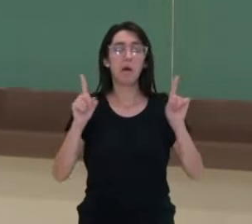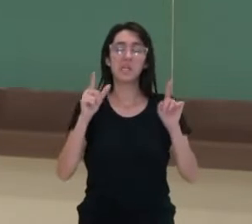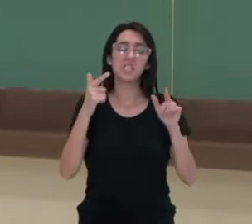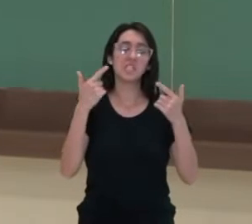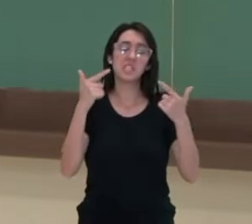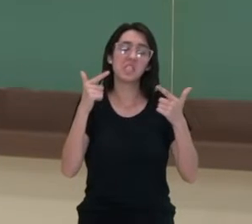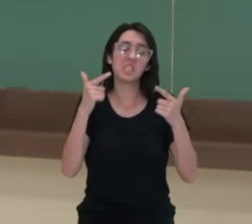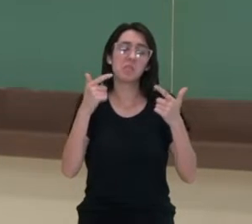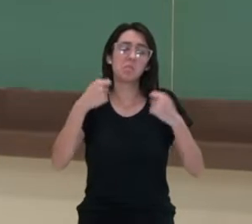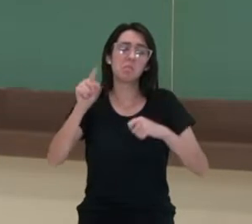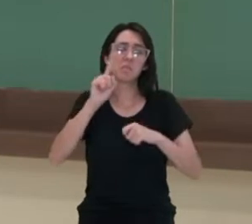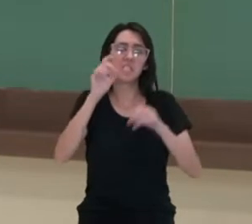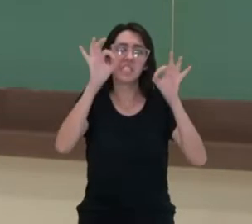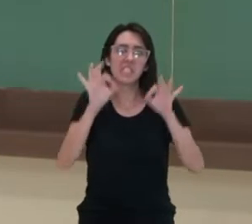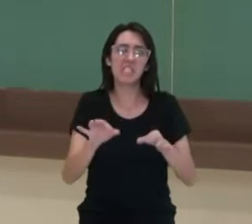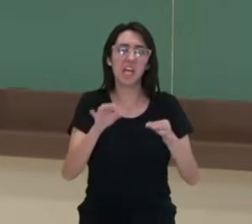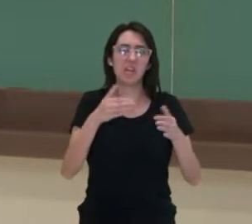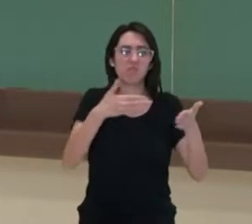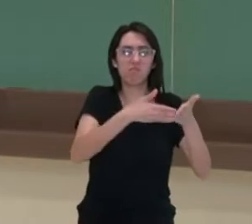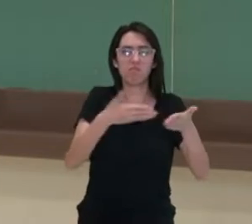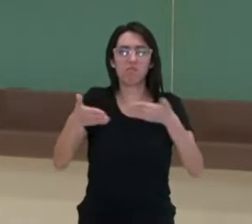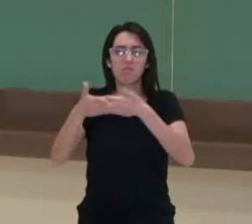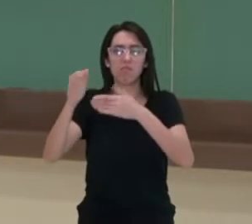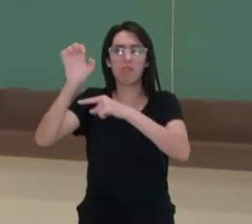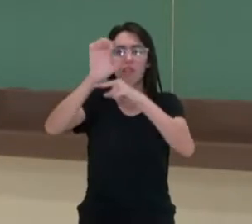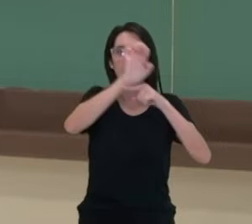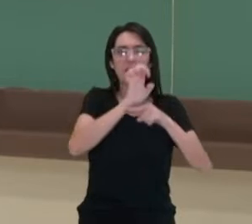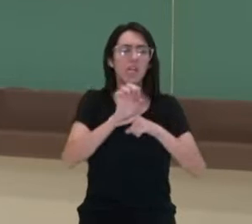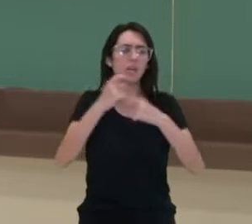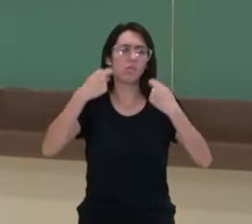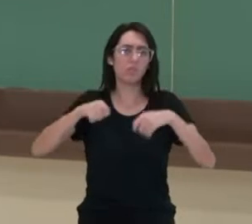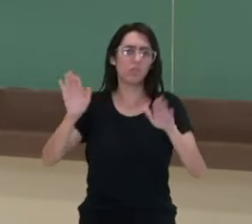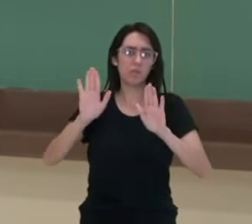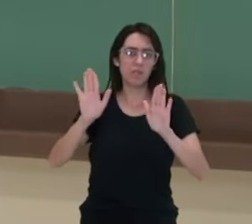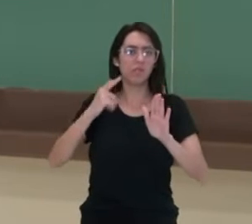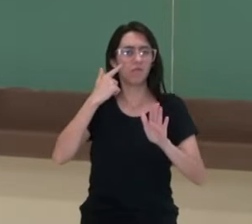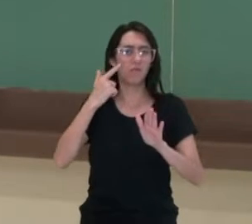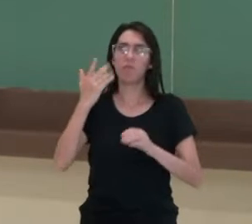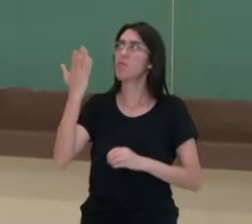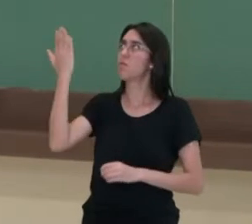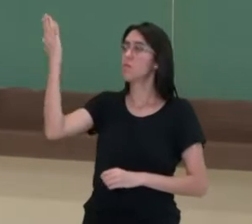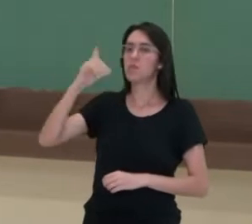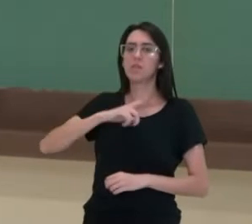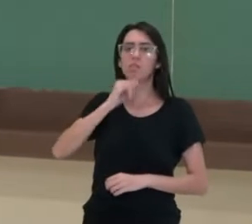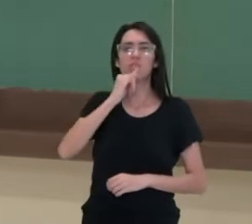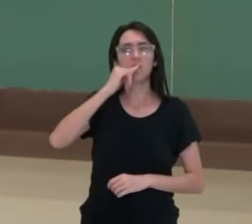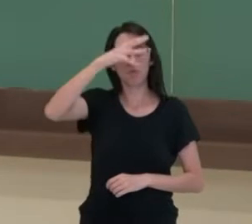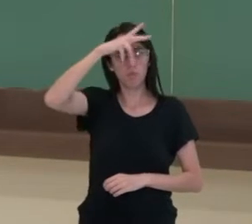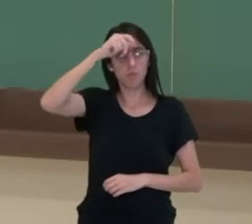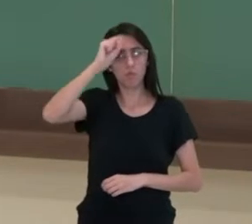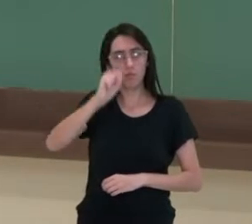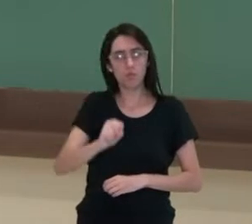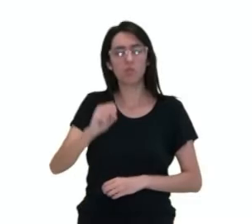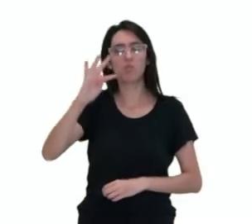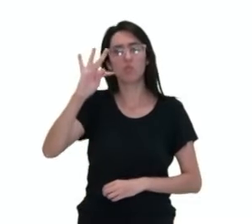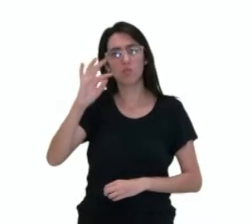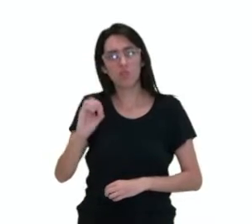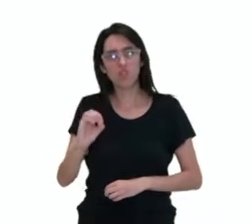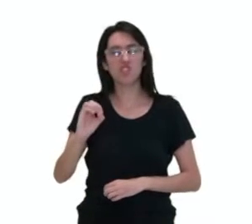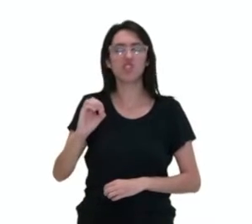dos estados e sim o aspecto é econômico. Então vejam por exemplo Mato Grosso do Sul, Tocantins,